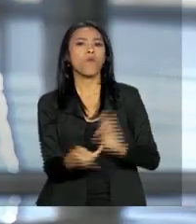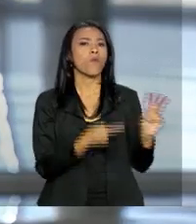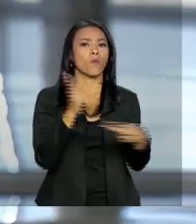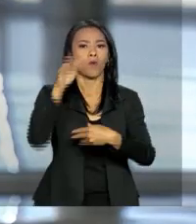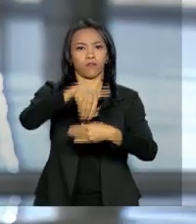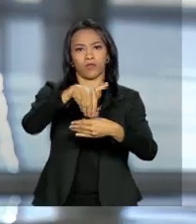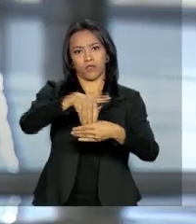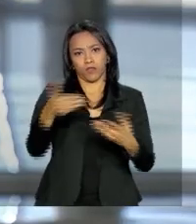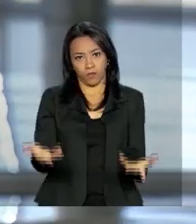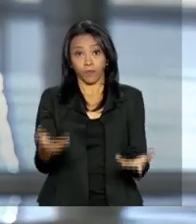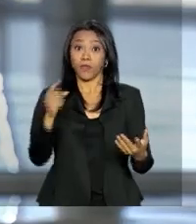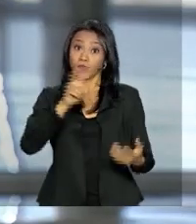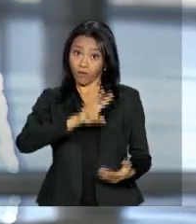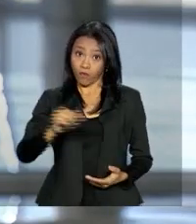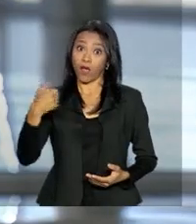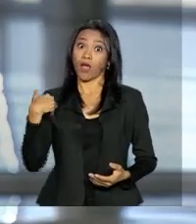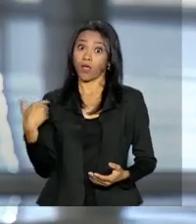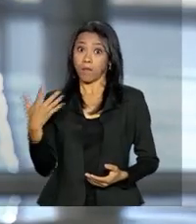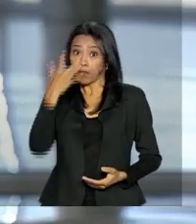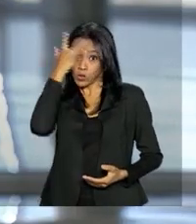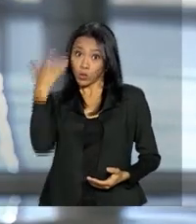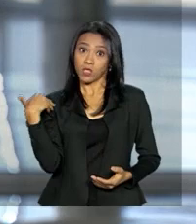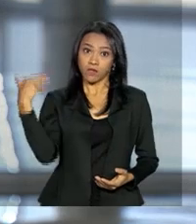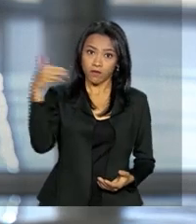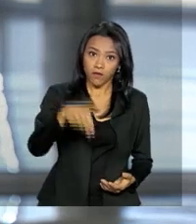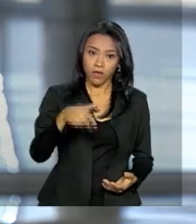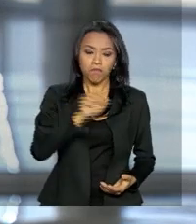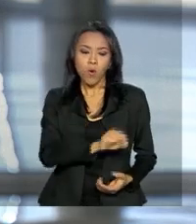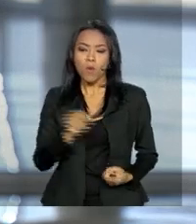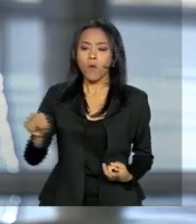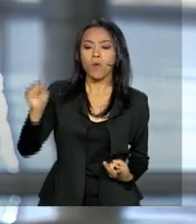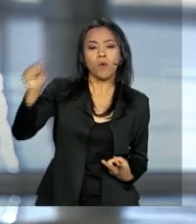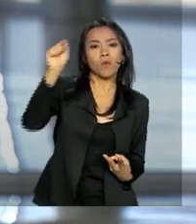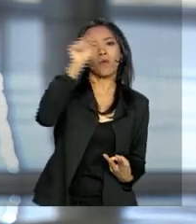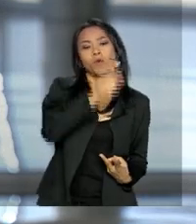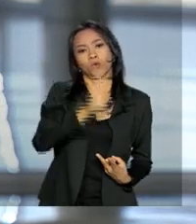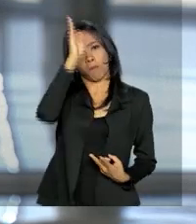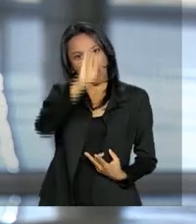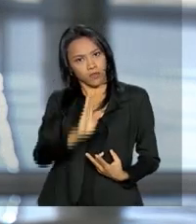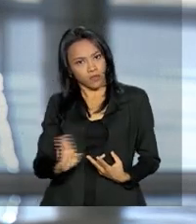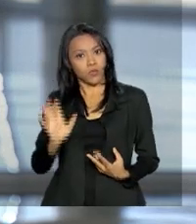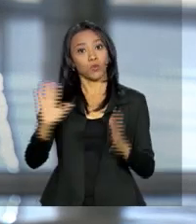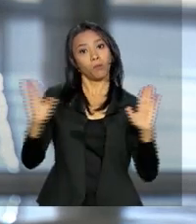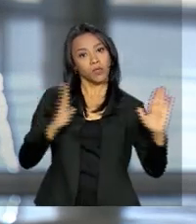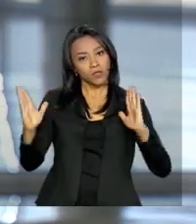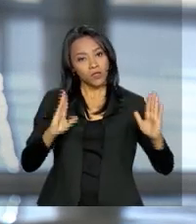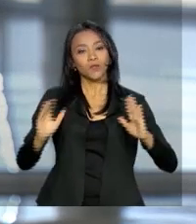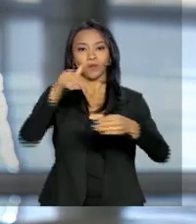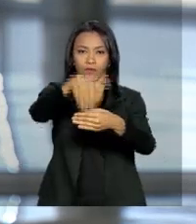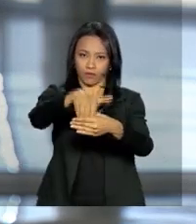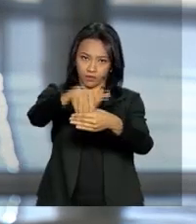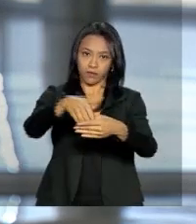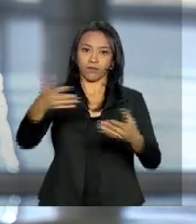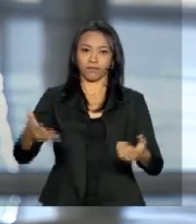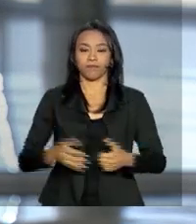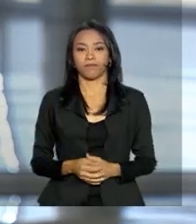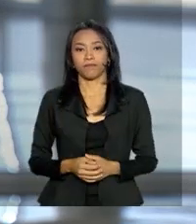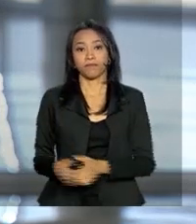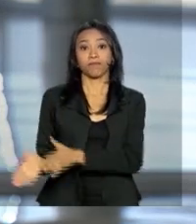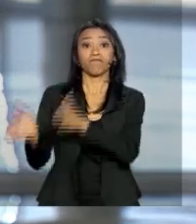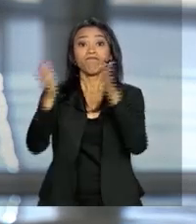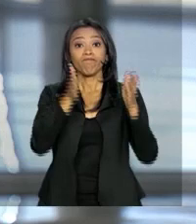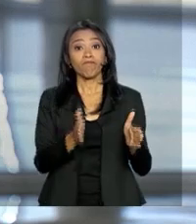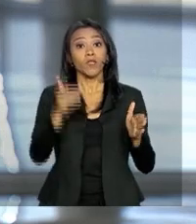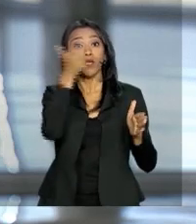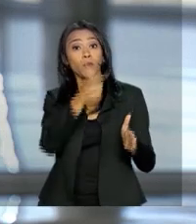a OEA vai enviar observadores para diversos pontos do país durante o processo eleitoral. E o